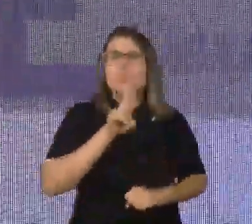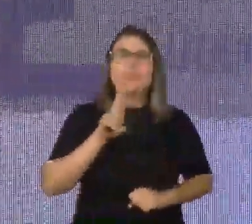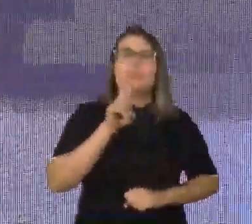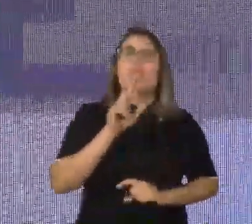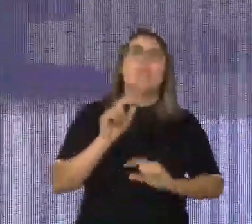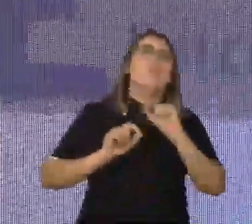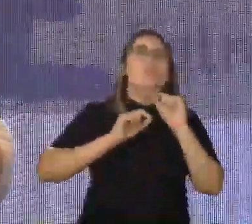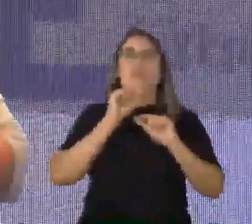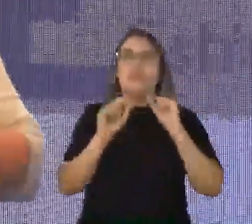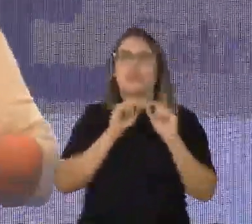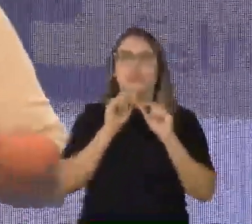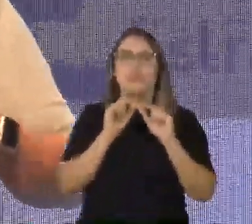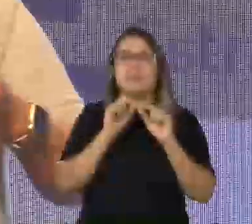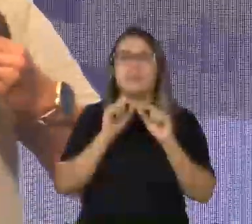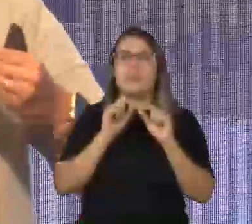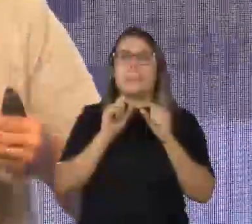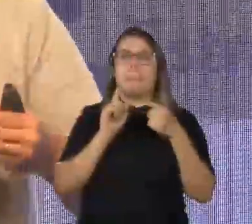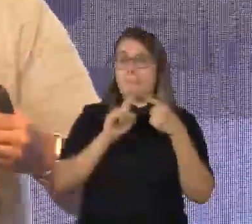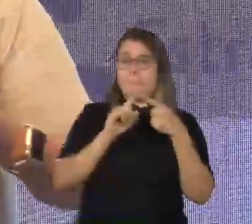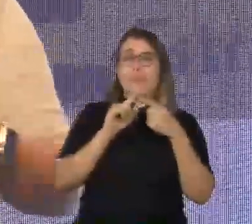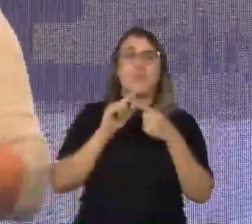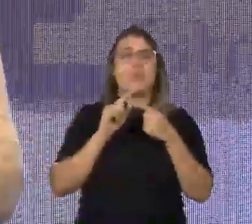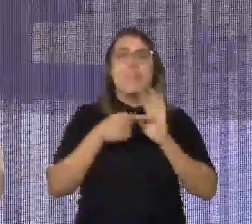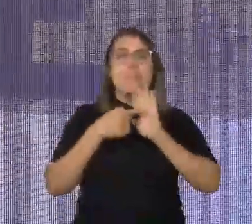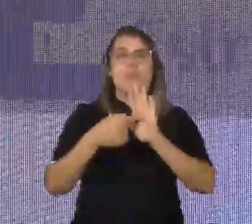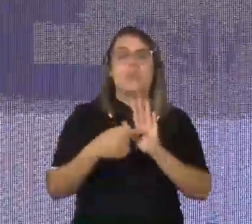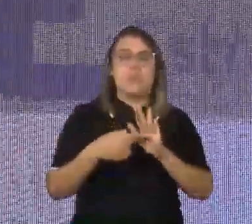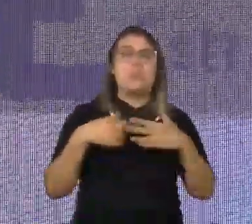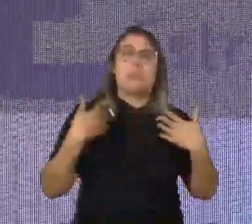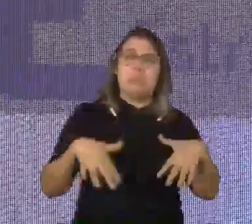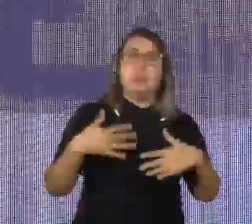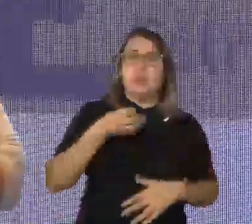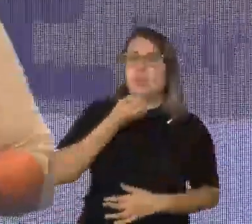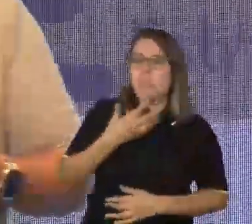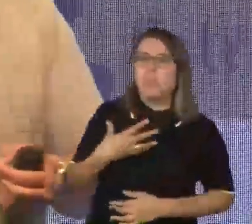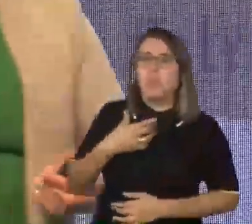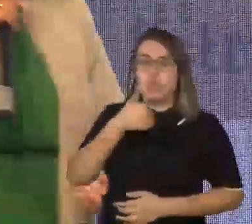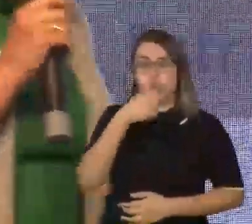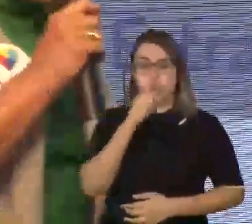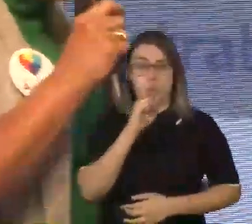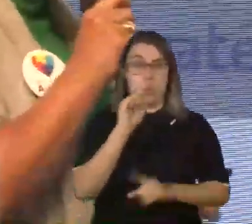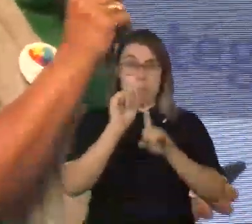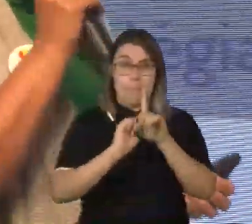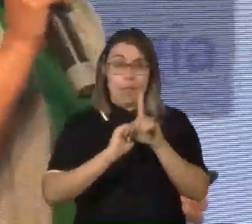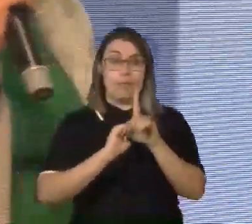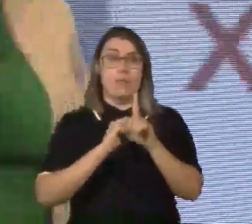alfabetizar, a metodologia fônica versus essas estratégias, se mostrou eficaz num projeto de 18 meses com